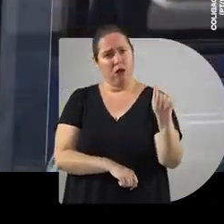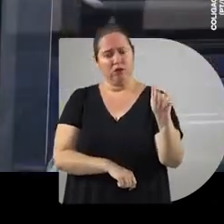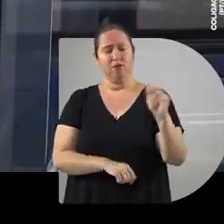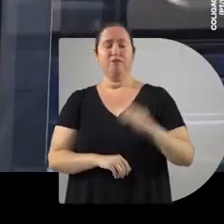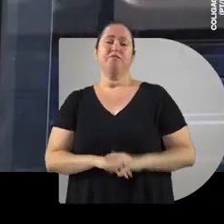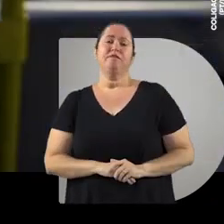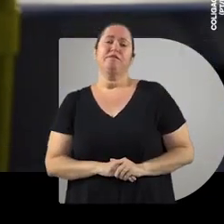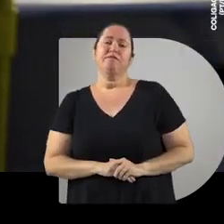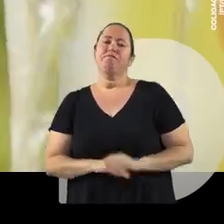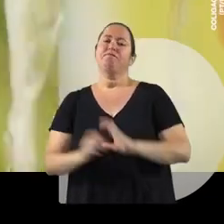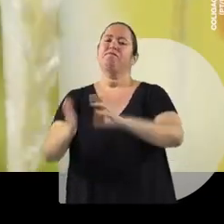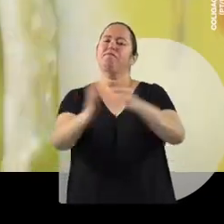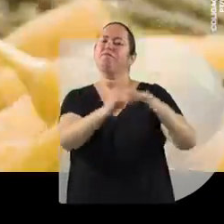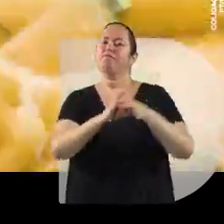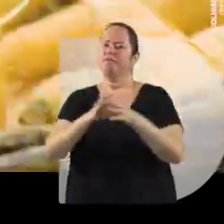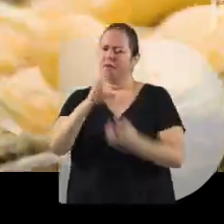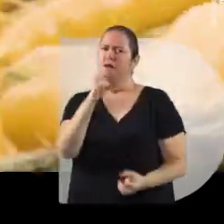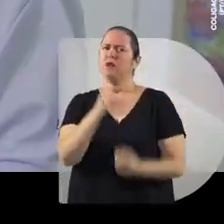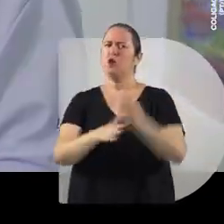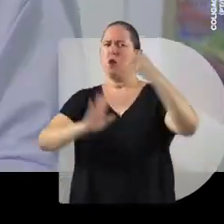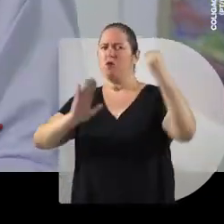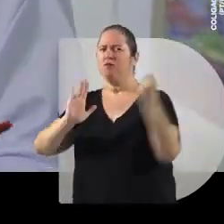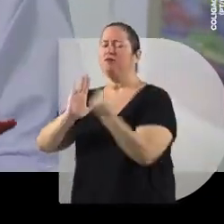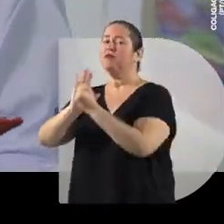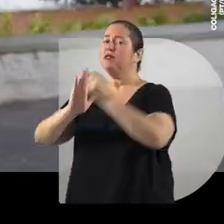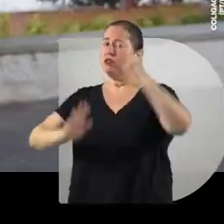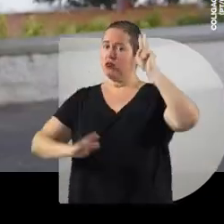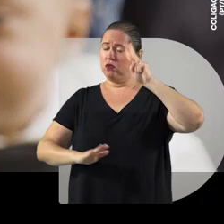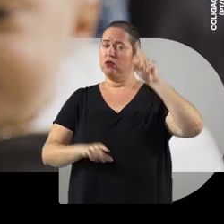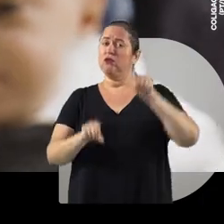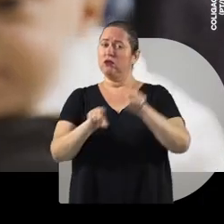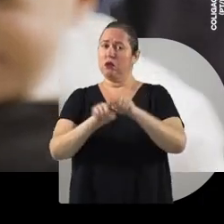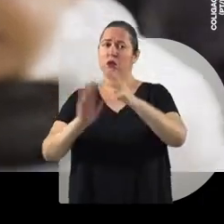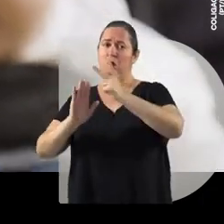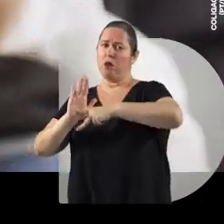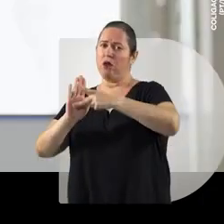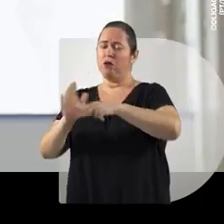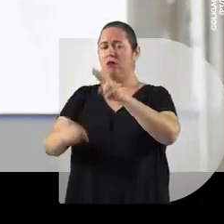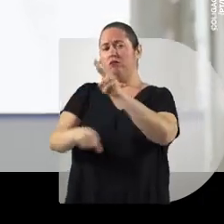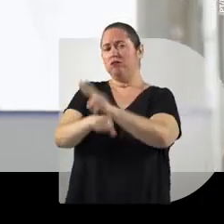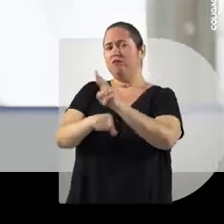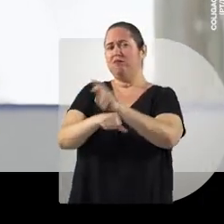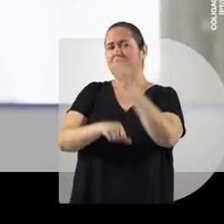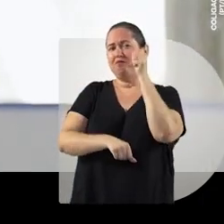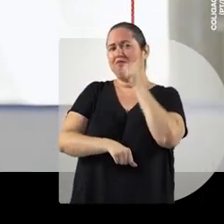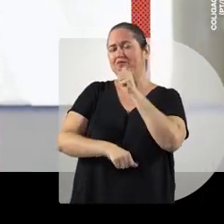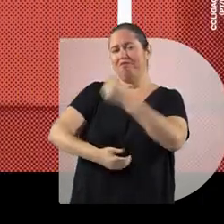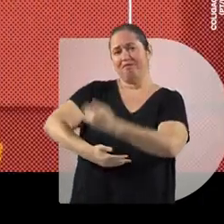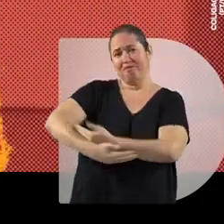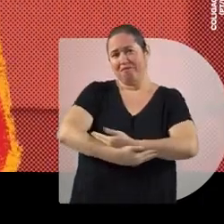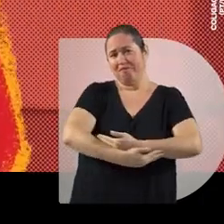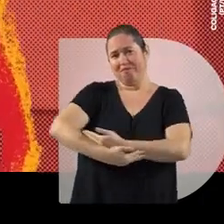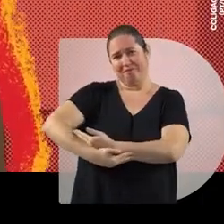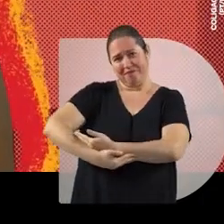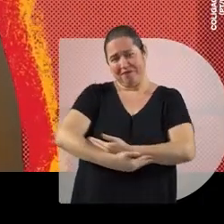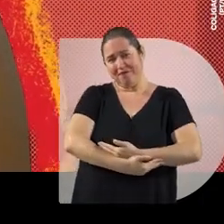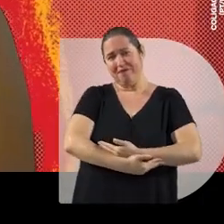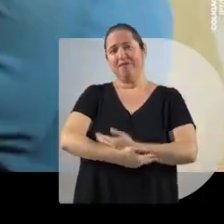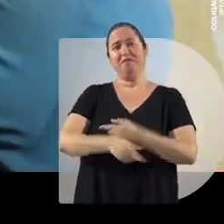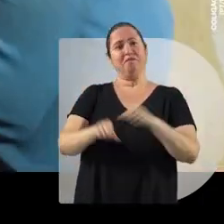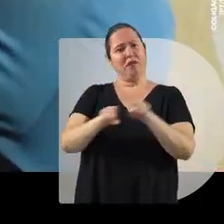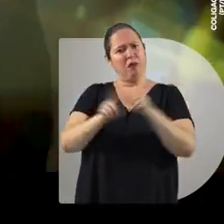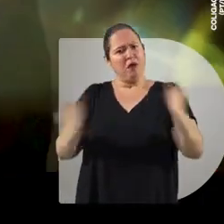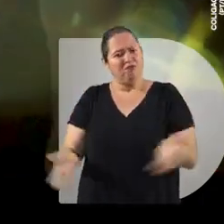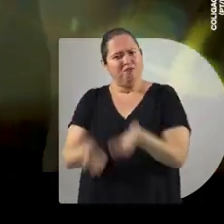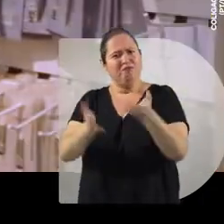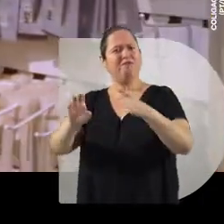20. A Frente Popular fez isso. Legado. Que também pode ser um programa que cuida de mulheres e bebês, como Mãe Coruja,